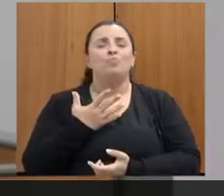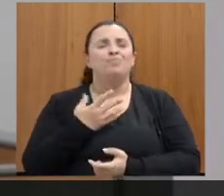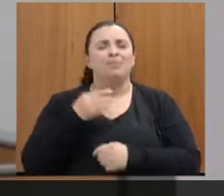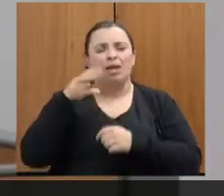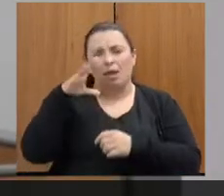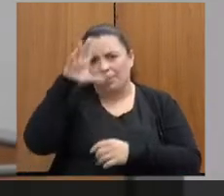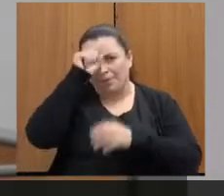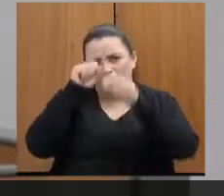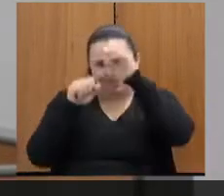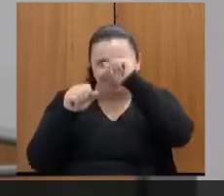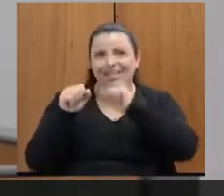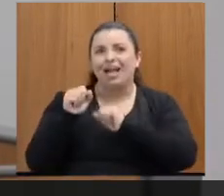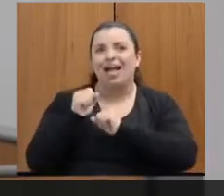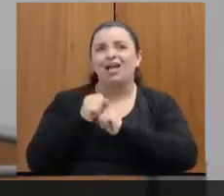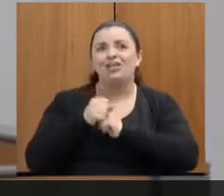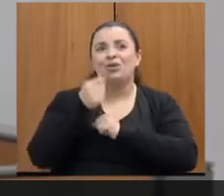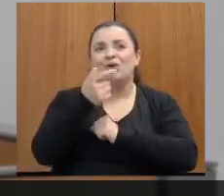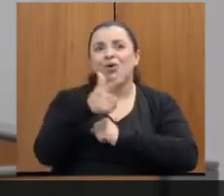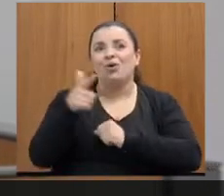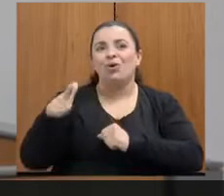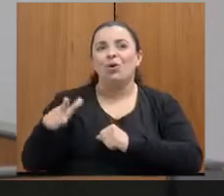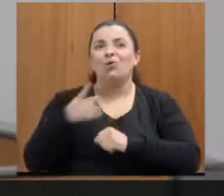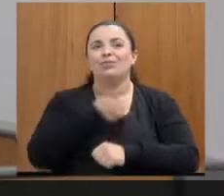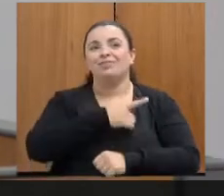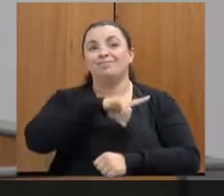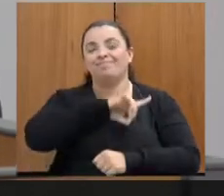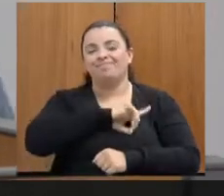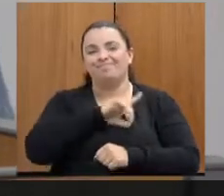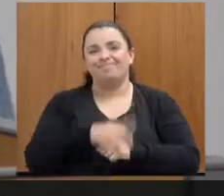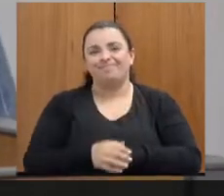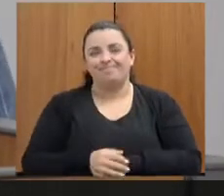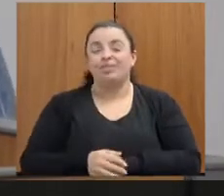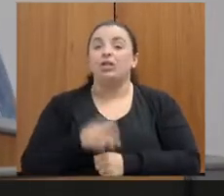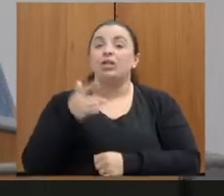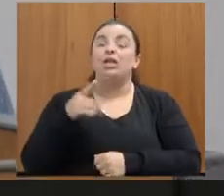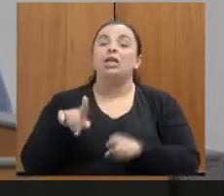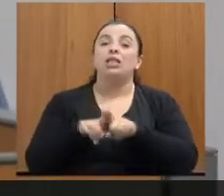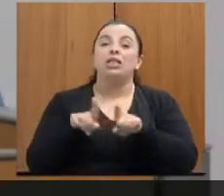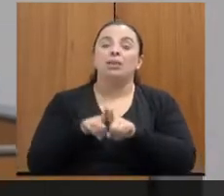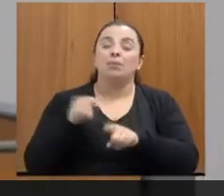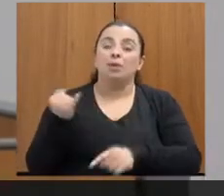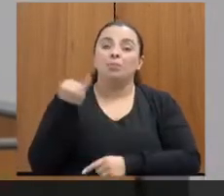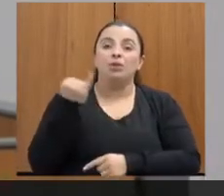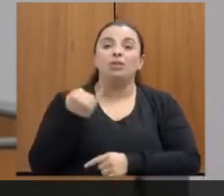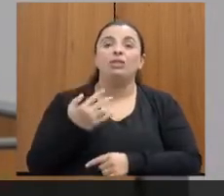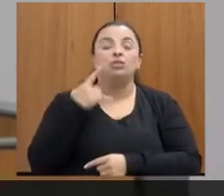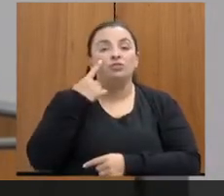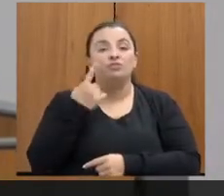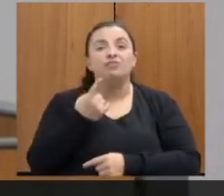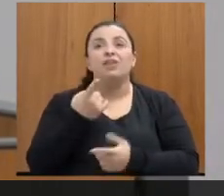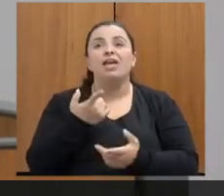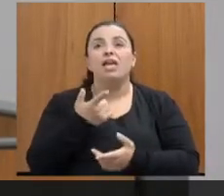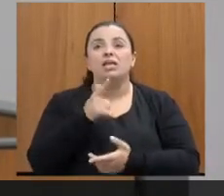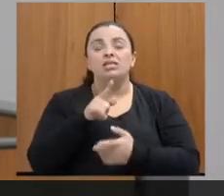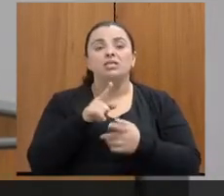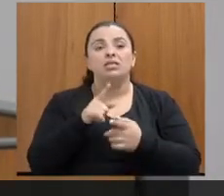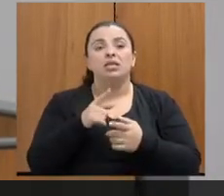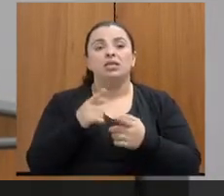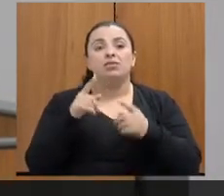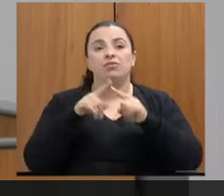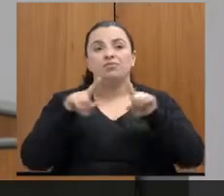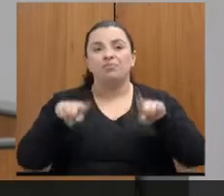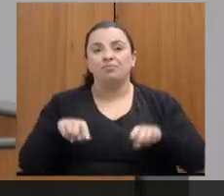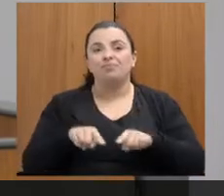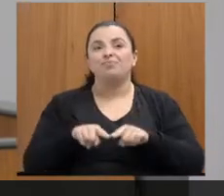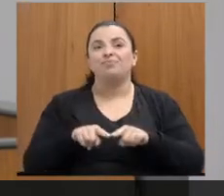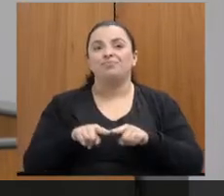E uma questão que eu acho importante é a gente observar também esse servidor que atende essas pessoas.